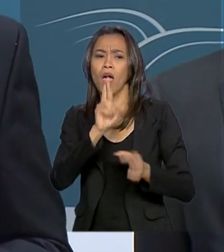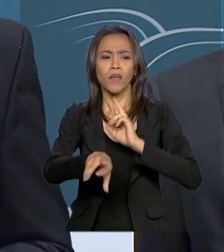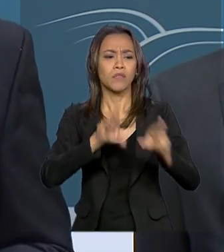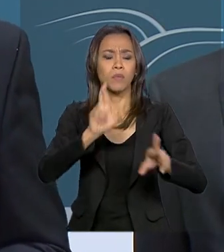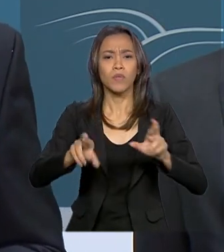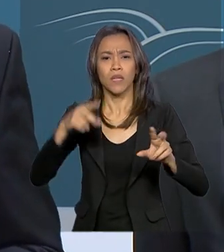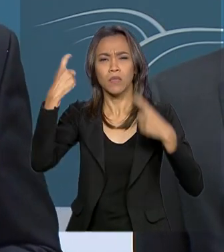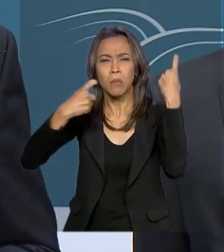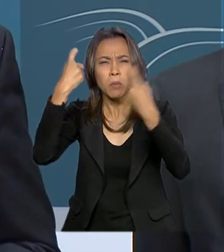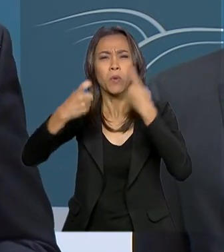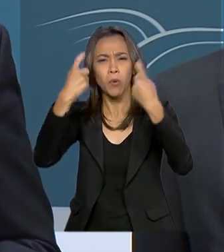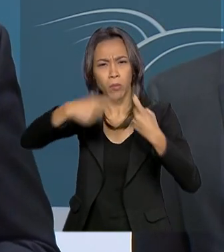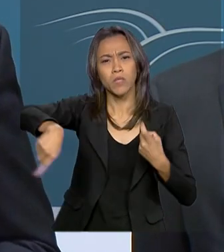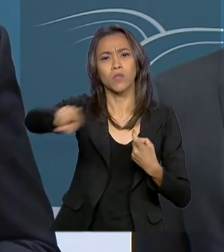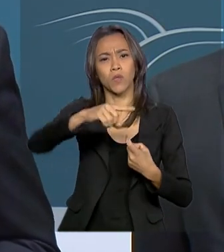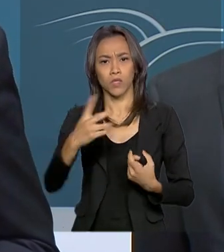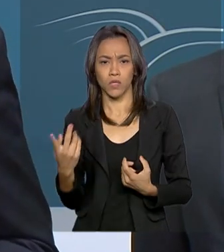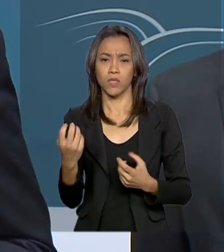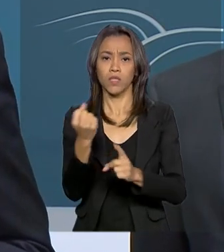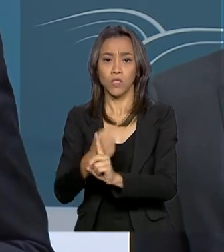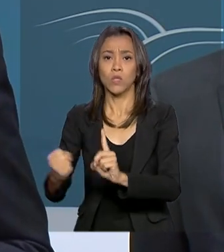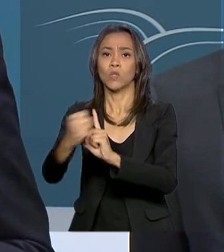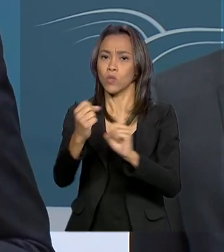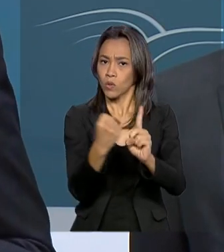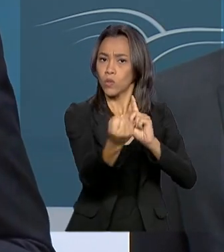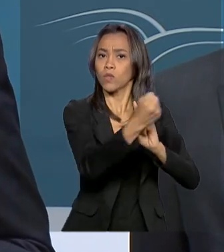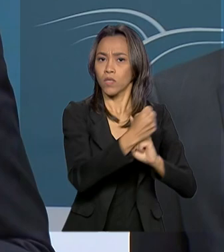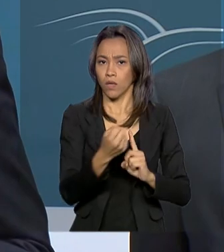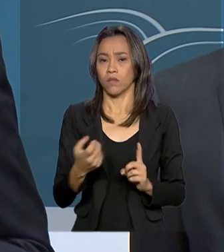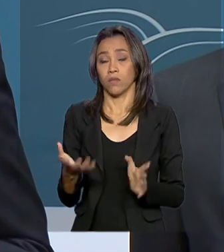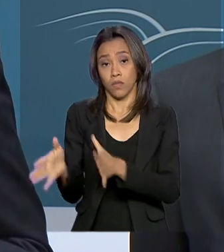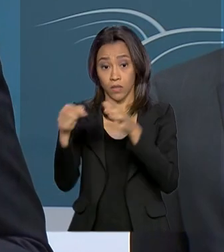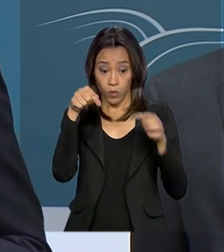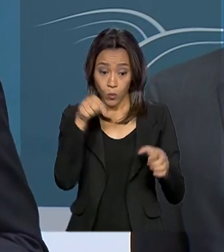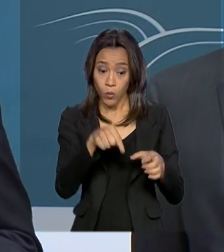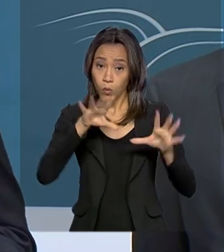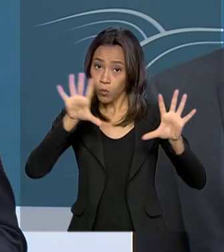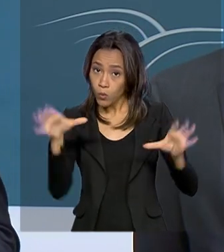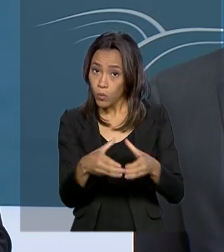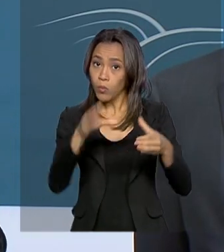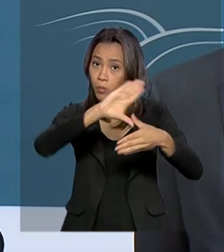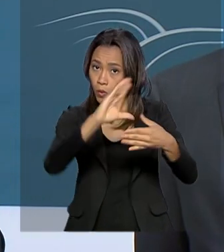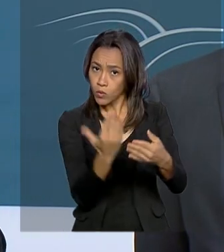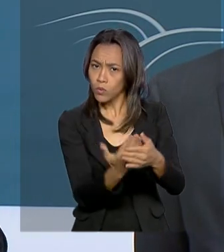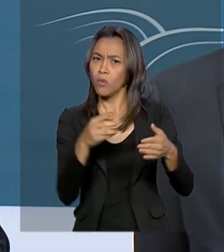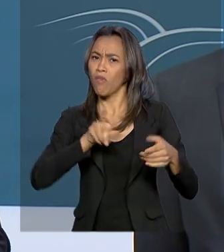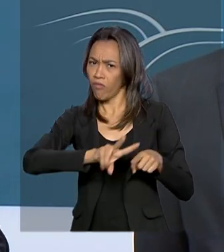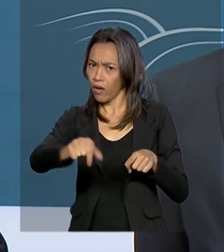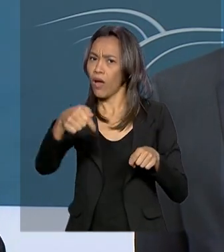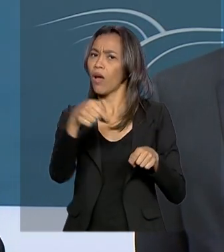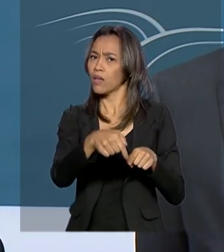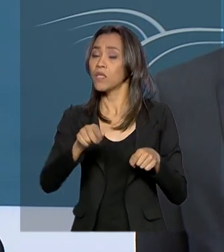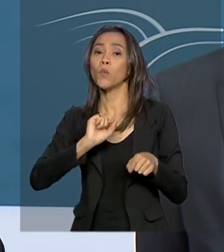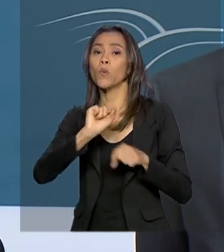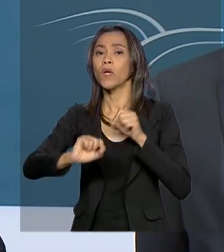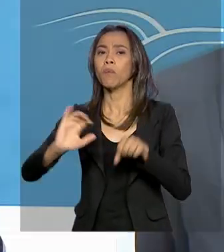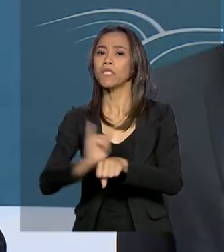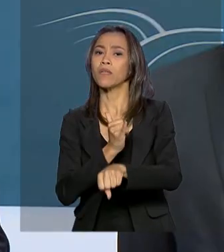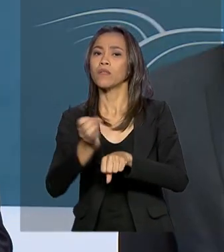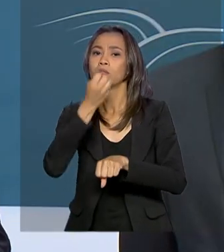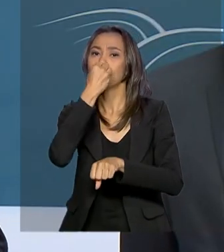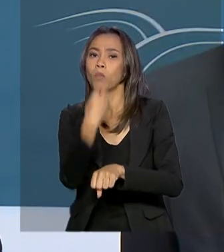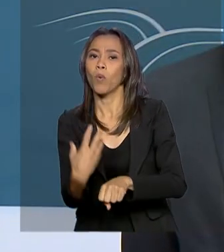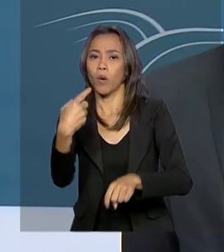nossas sociedades. O Mercosul pode ser, está sendo e tenho certeza que continuará sendo um instrumento de boa política.